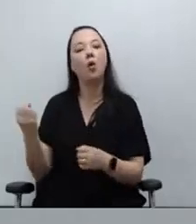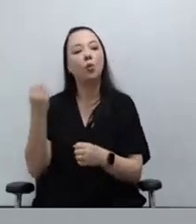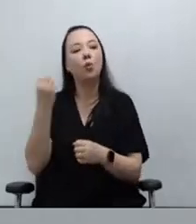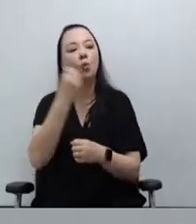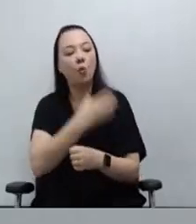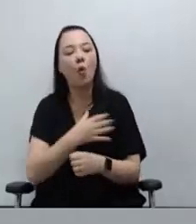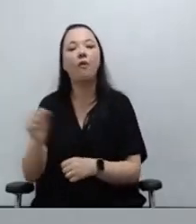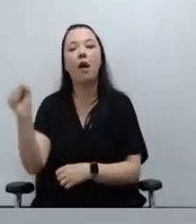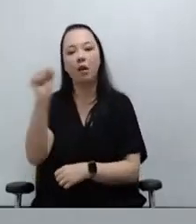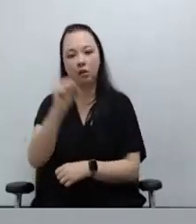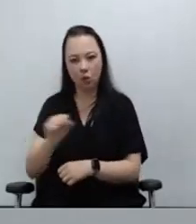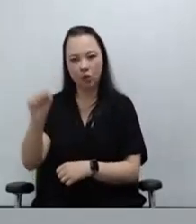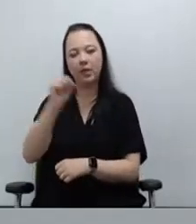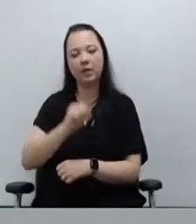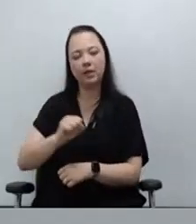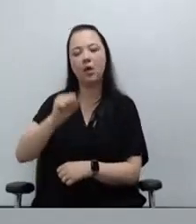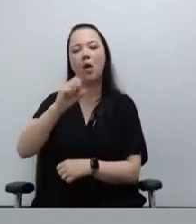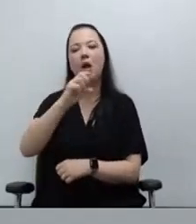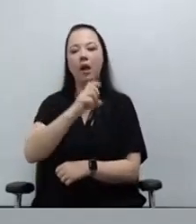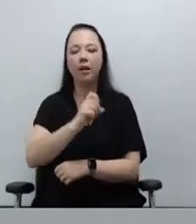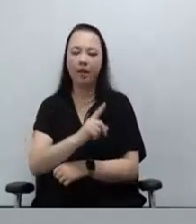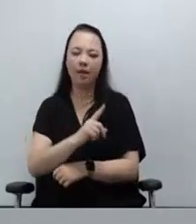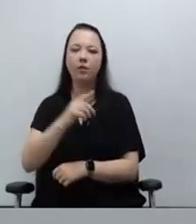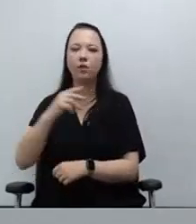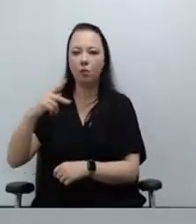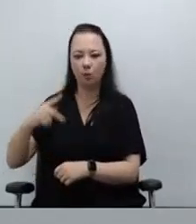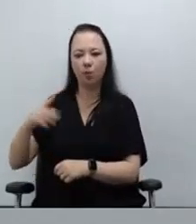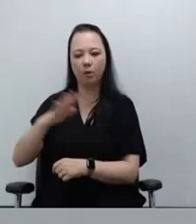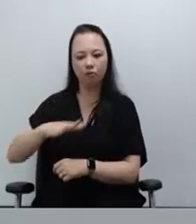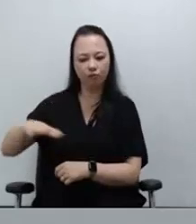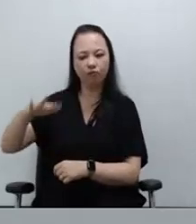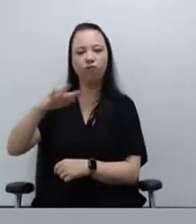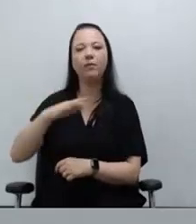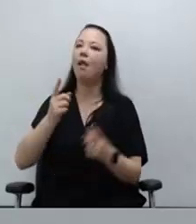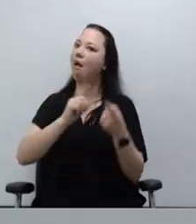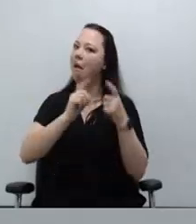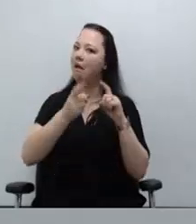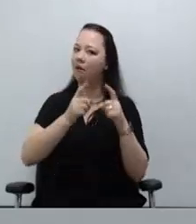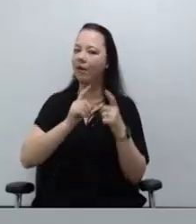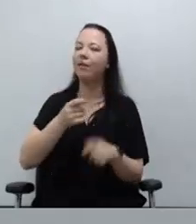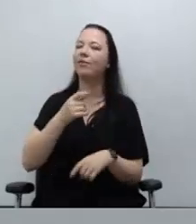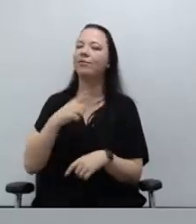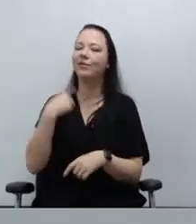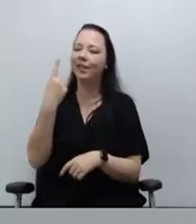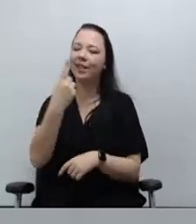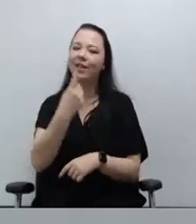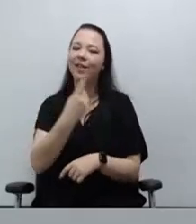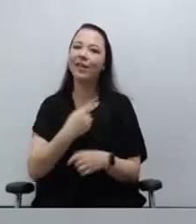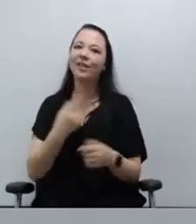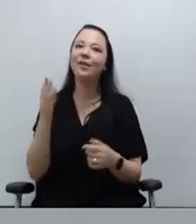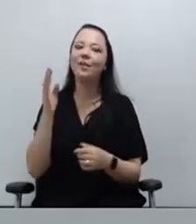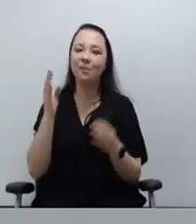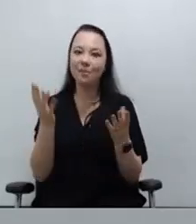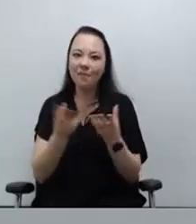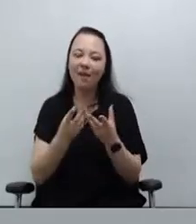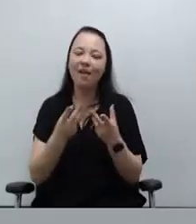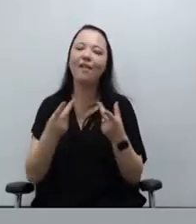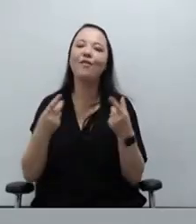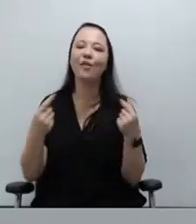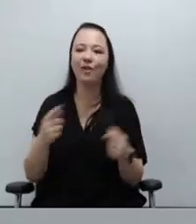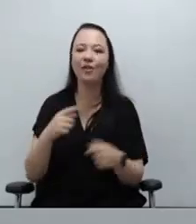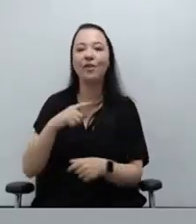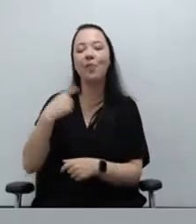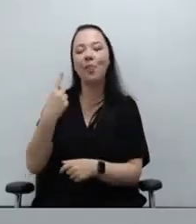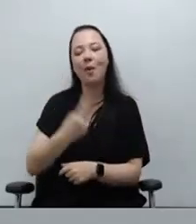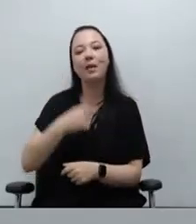Associação das Defensoras e Defensores, então, foi uma reunião bastante proveitosa e nós marcamos a próxima reunião para o